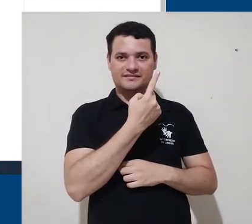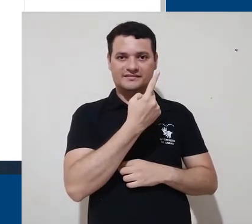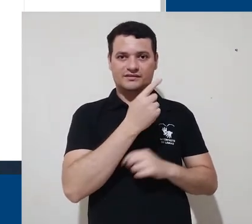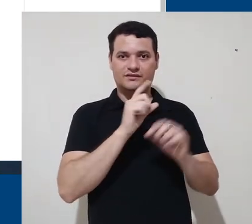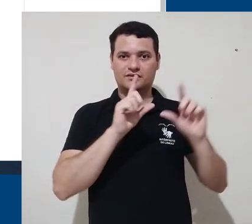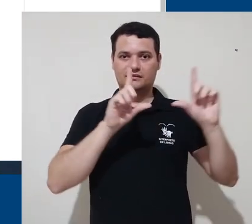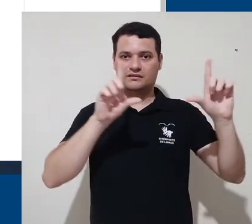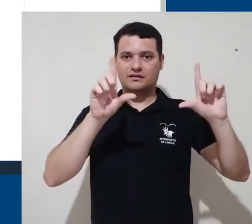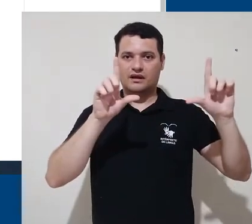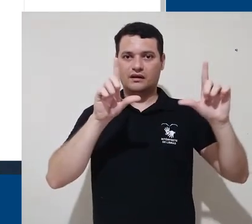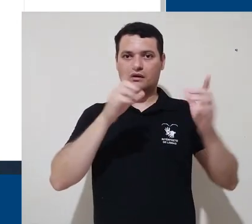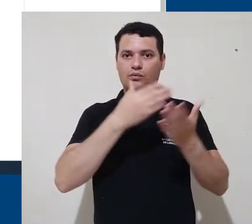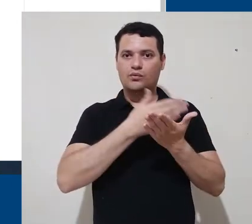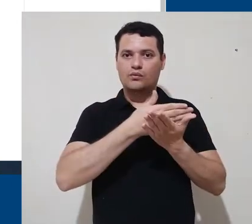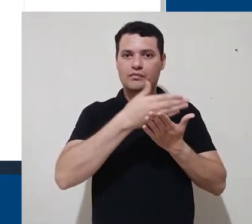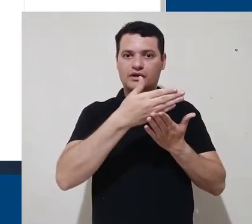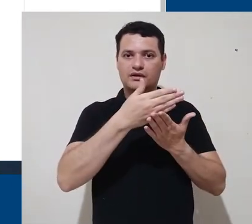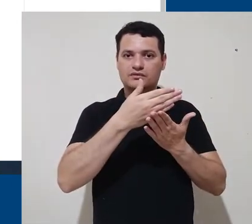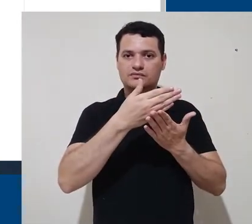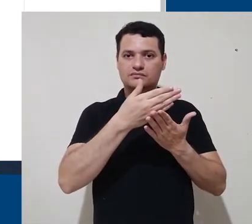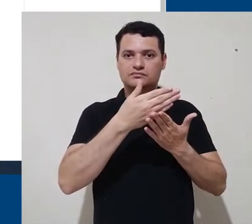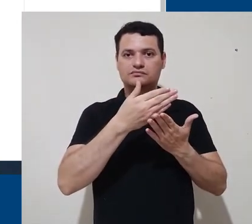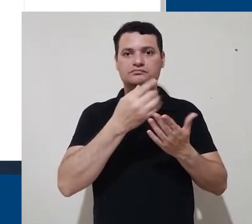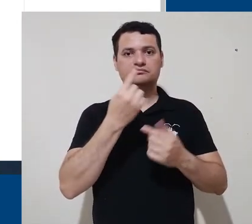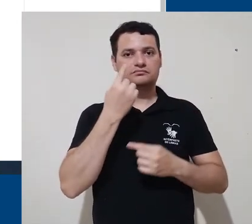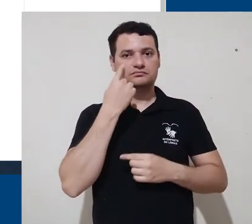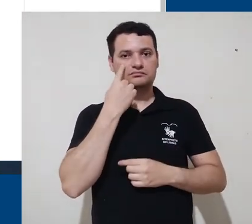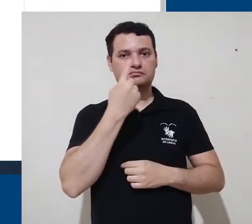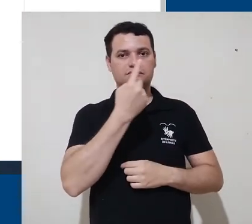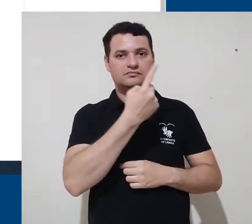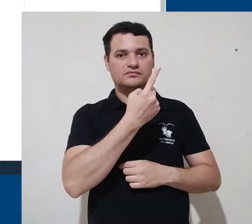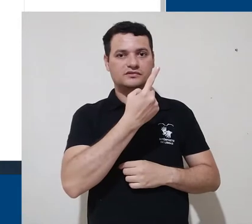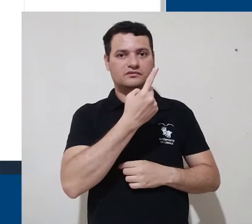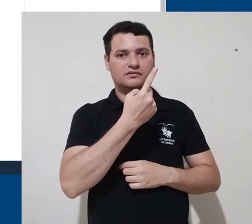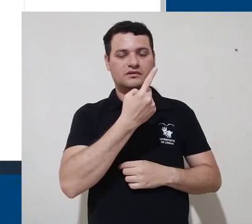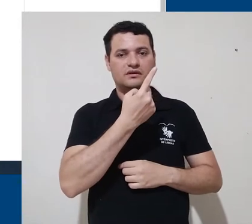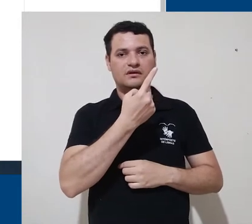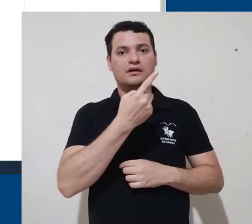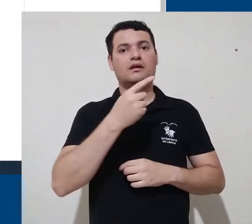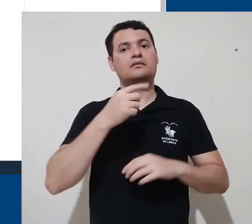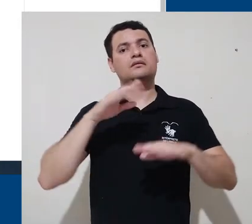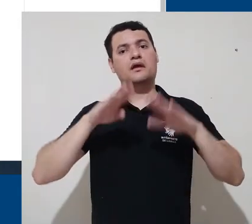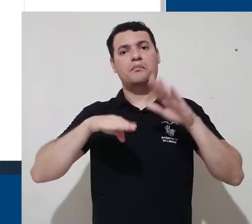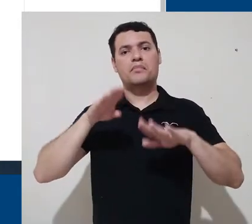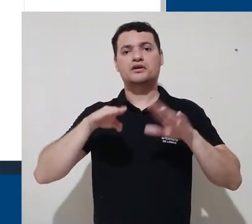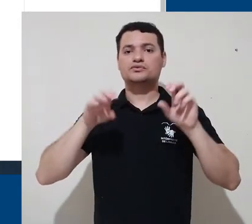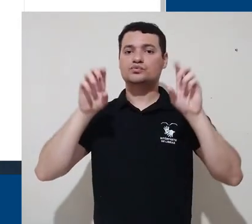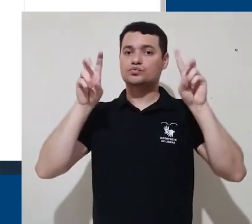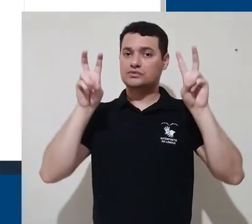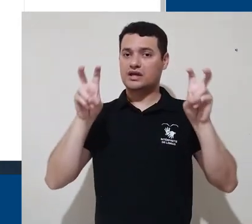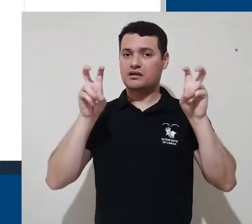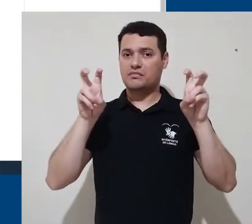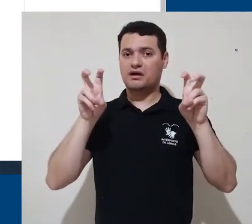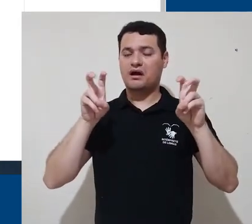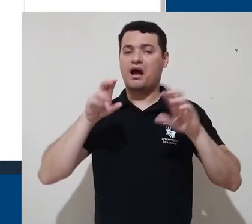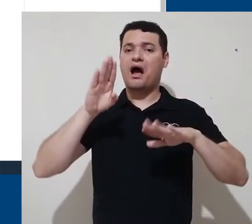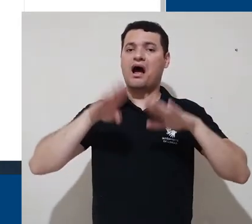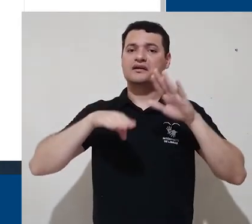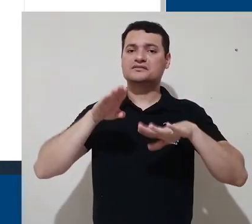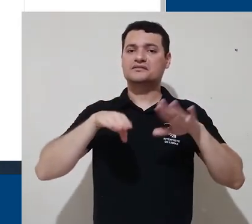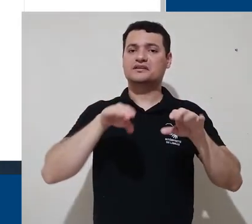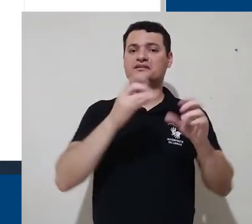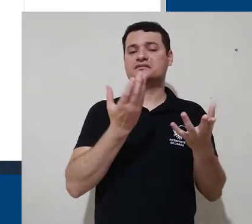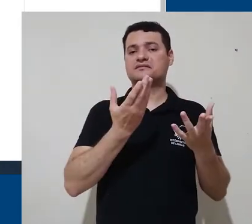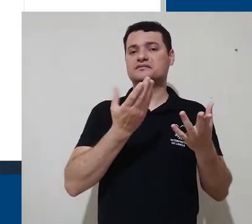tela inicial é opcional ao tema. Pode acontecer da plataforma ter um tema instalado que não tenha